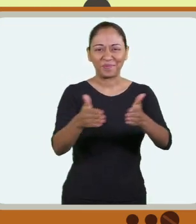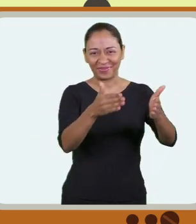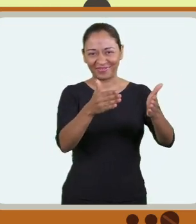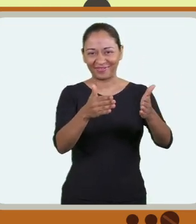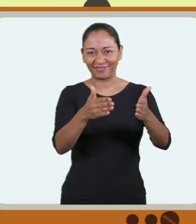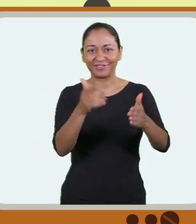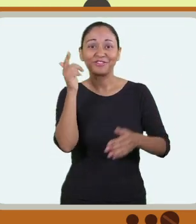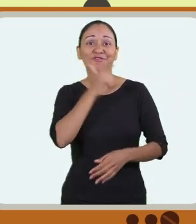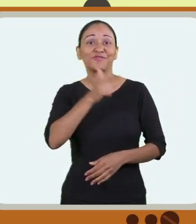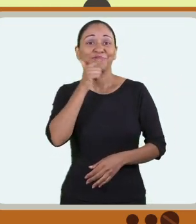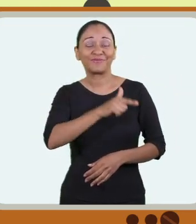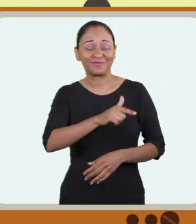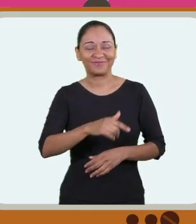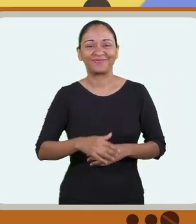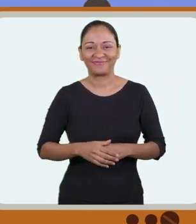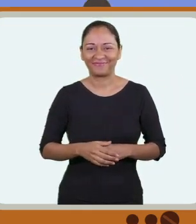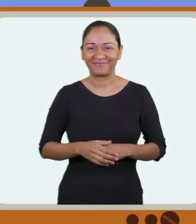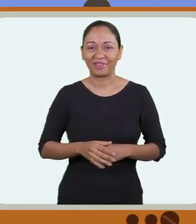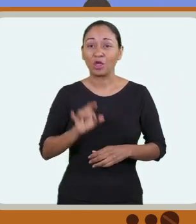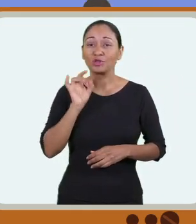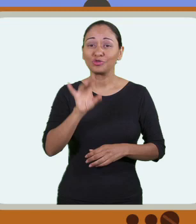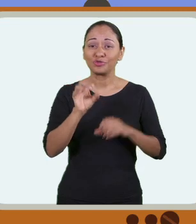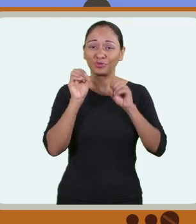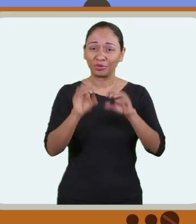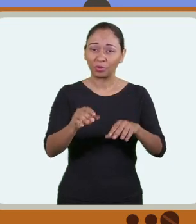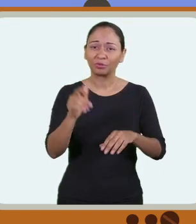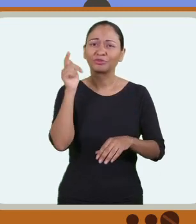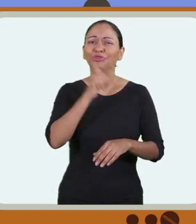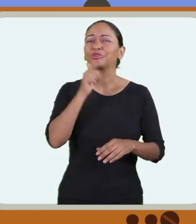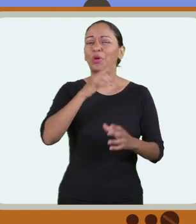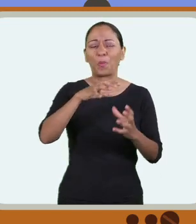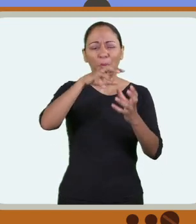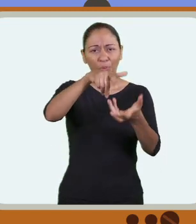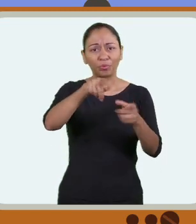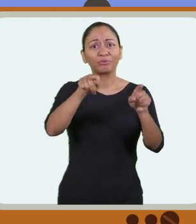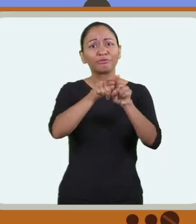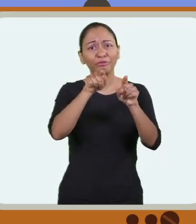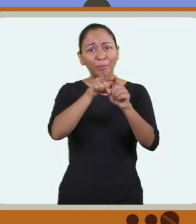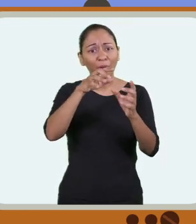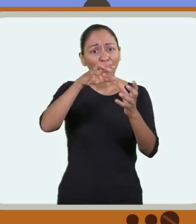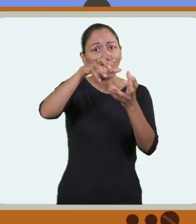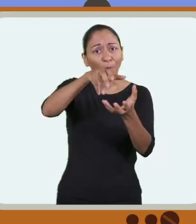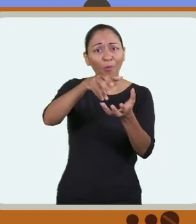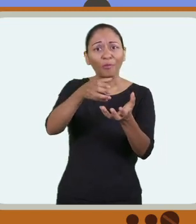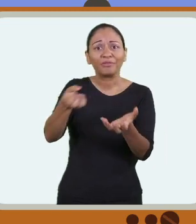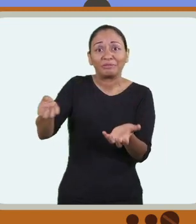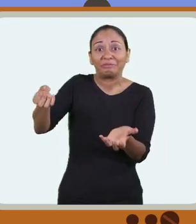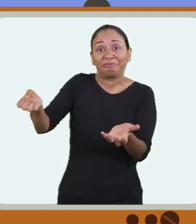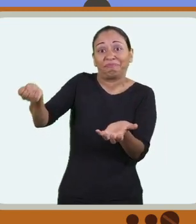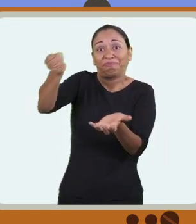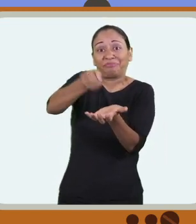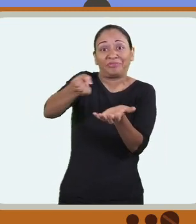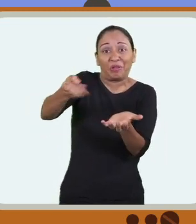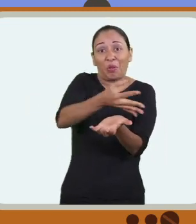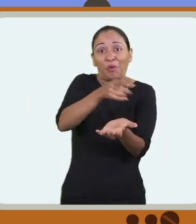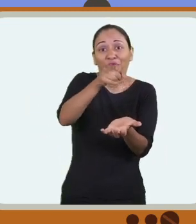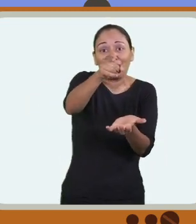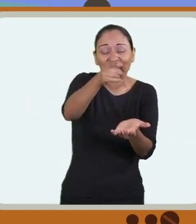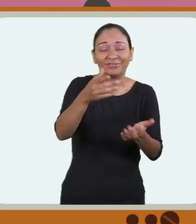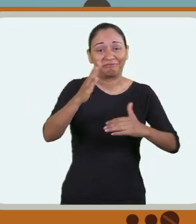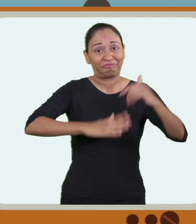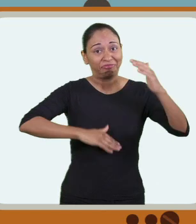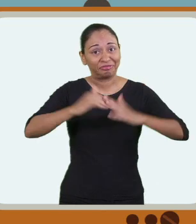Abre as portas para você avançar. Só a educação faz você ganhar o mundo. E o mais importante, faz o mundo ganhar você.